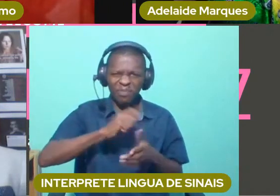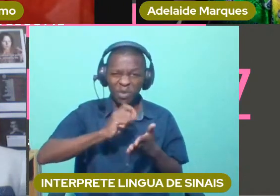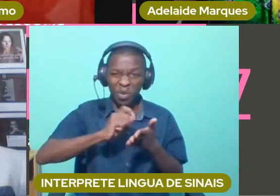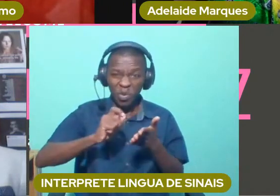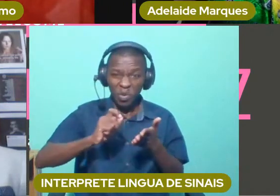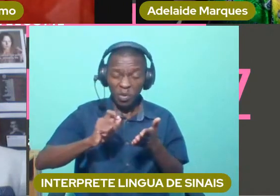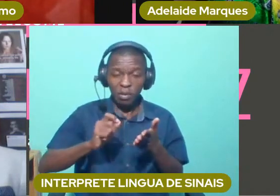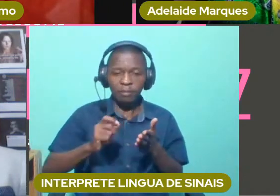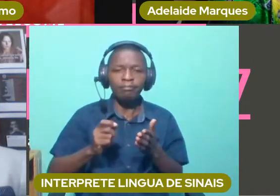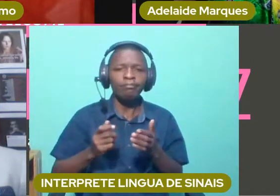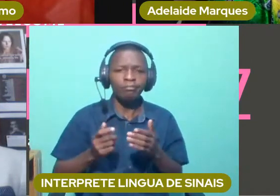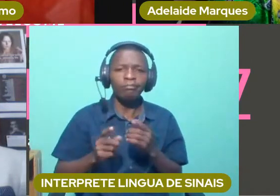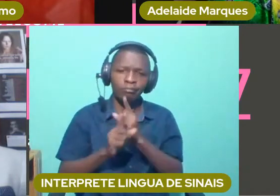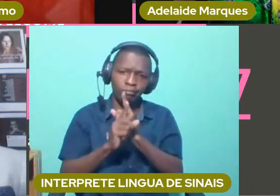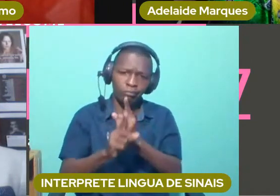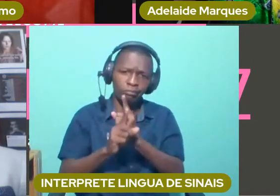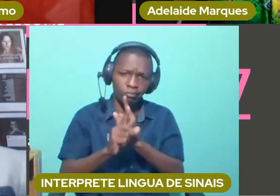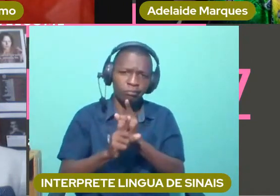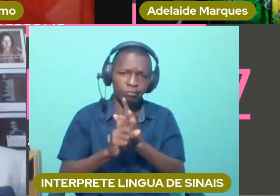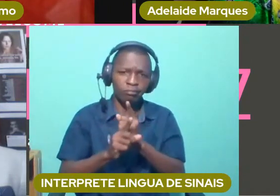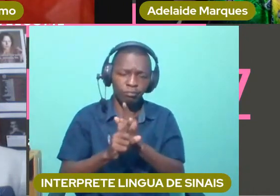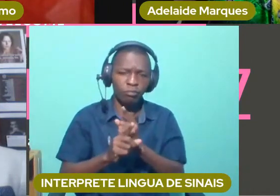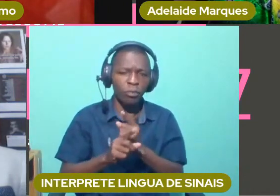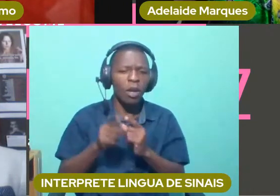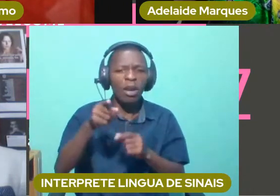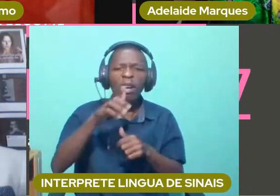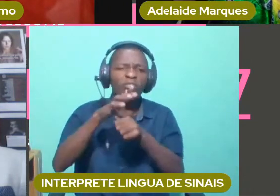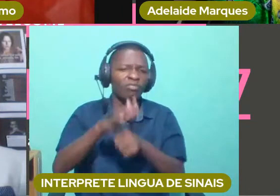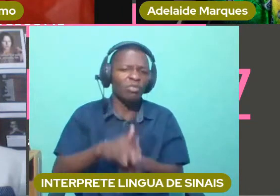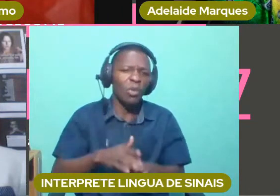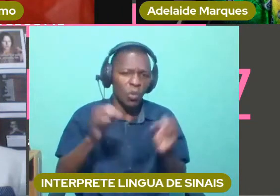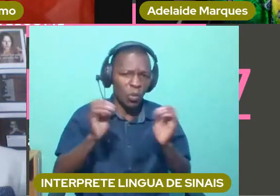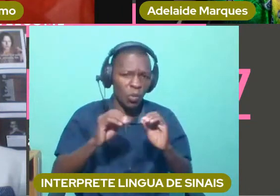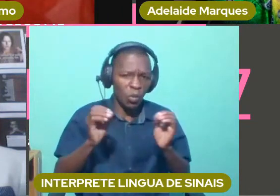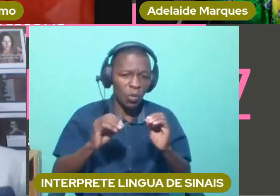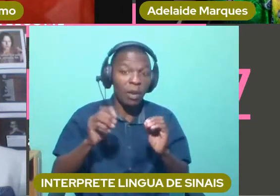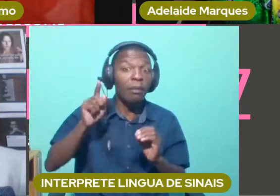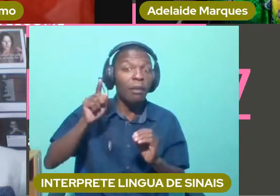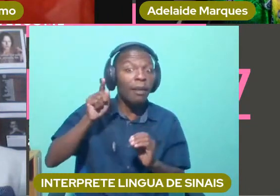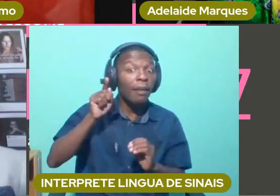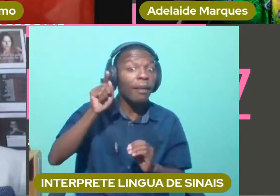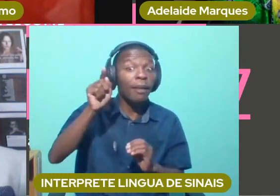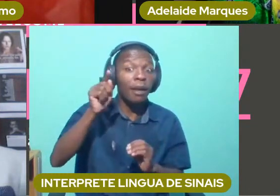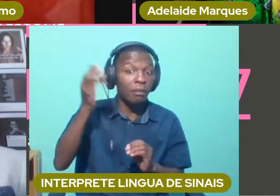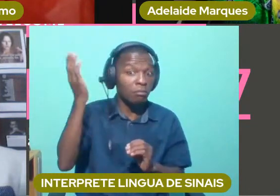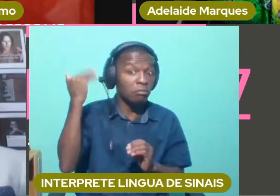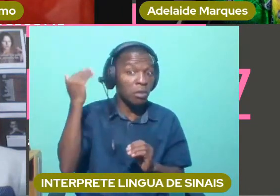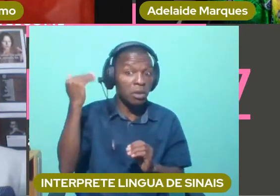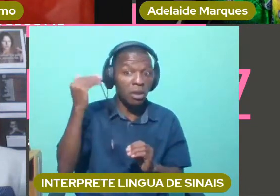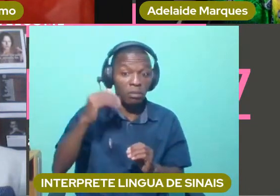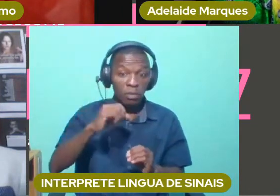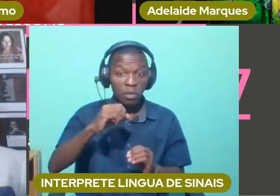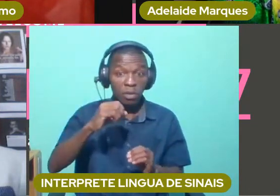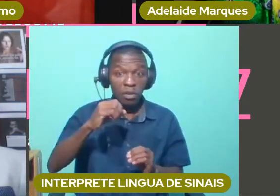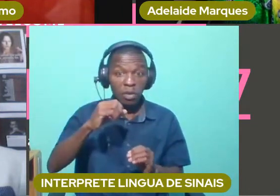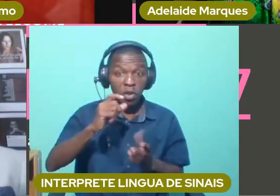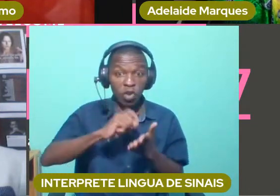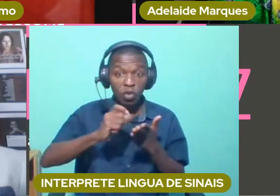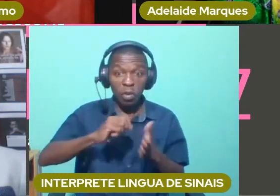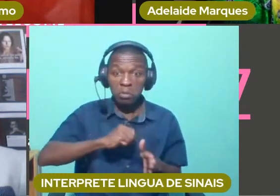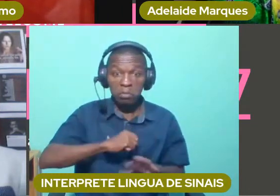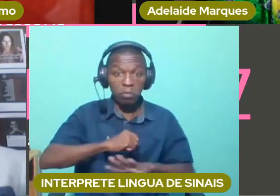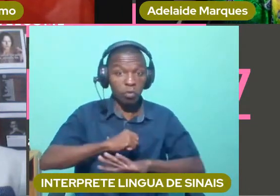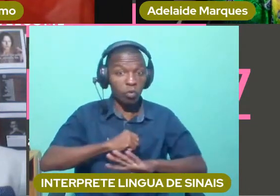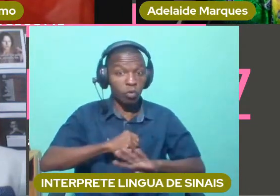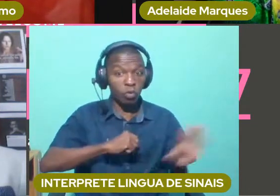ano, no segundo semestre, foi aberta uma escola pública, tendo passado para a escola pública. Anteriormente, estava num